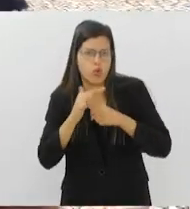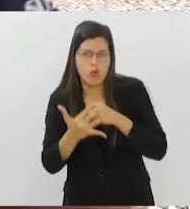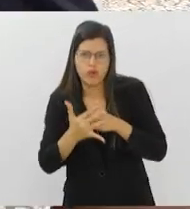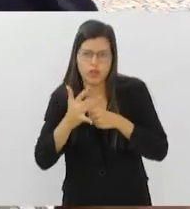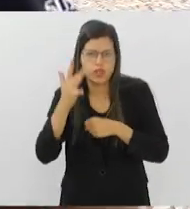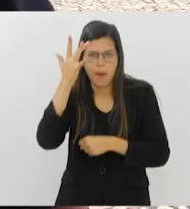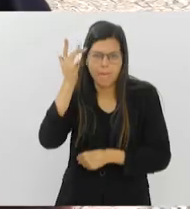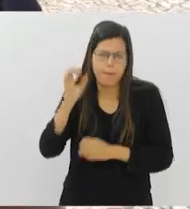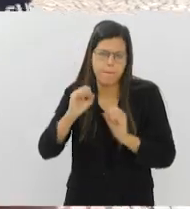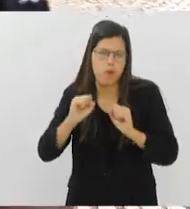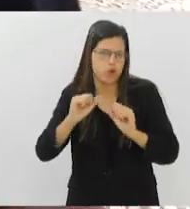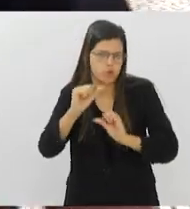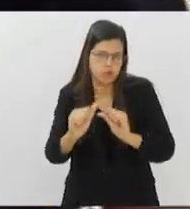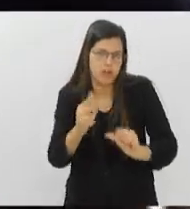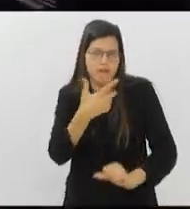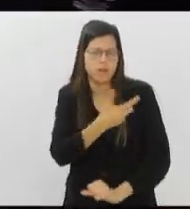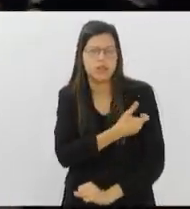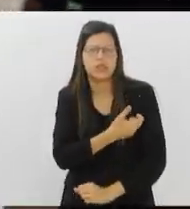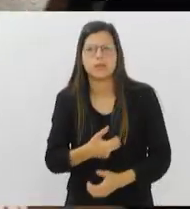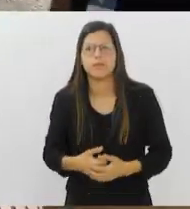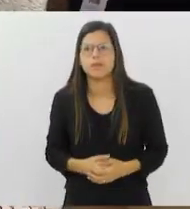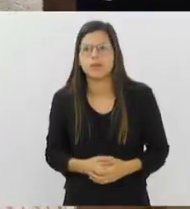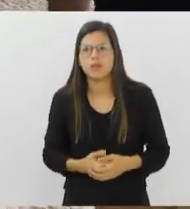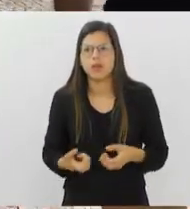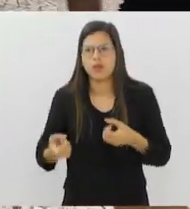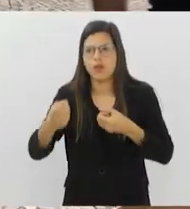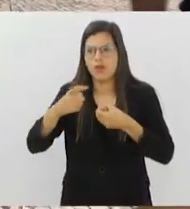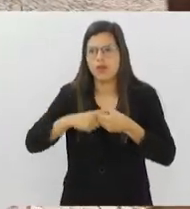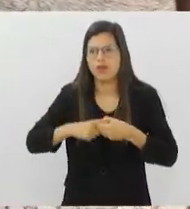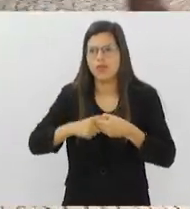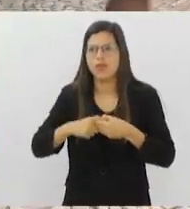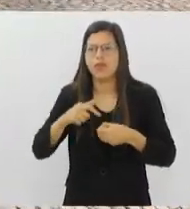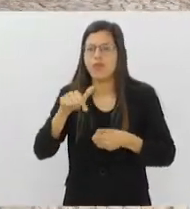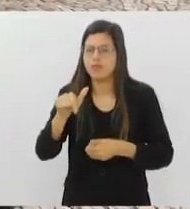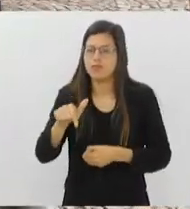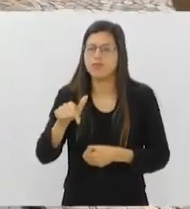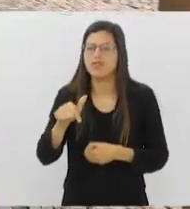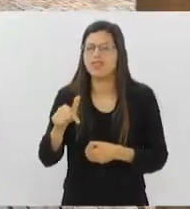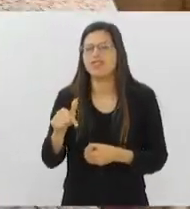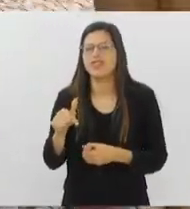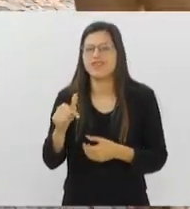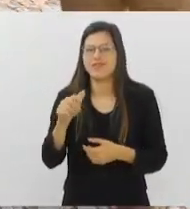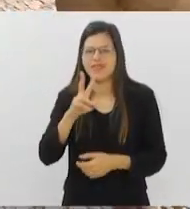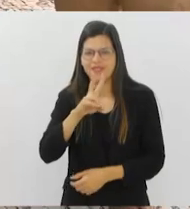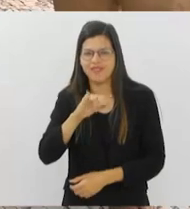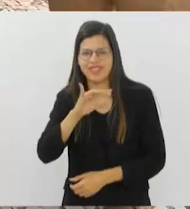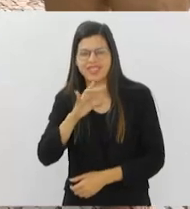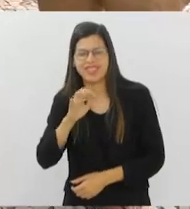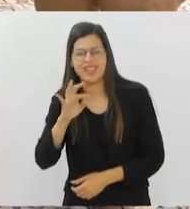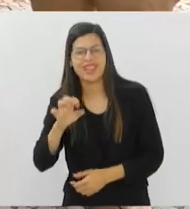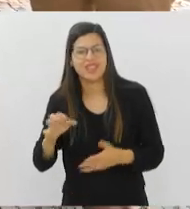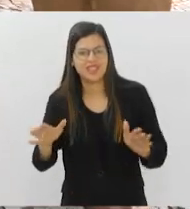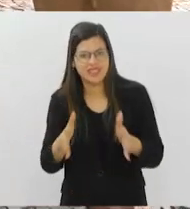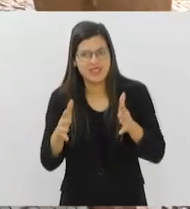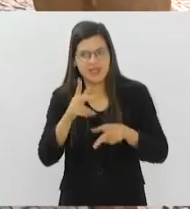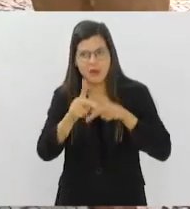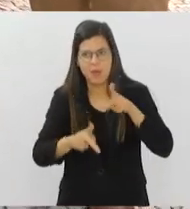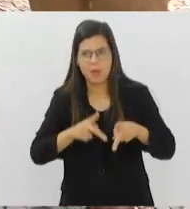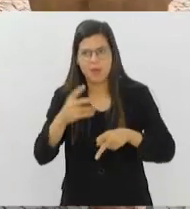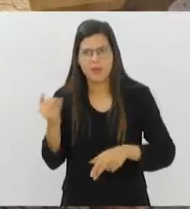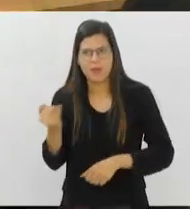outra vacina. Obrigado pela participação, Leandro. Vicente, eu volto com você aí no estúdio e vou aproveitar esse momento e incentivar a população que é muito importante essa vacinação.